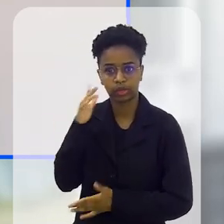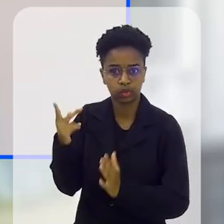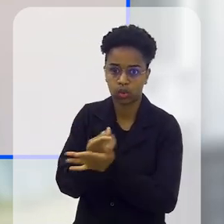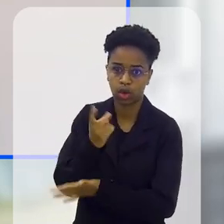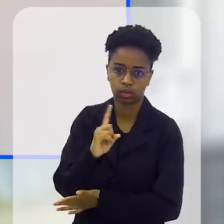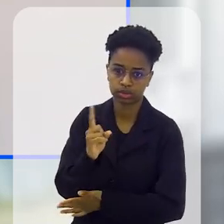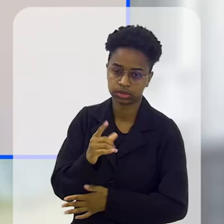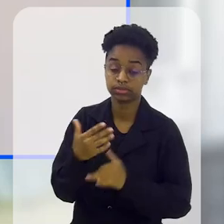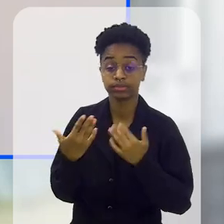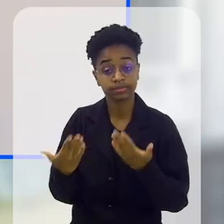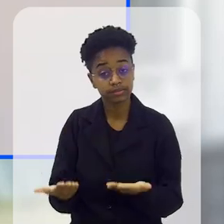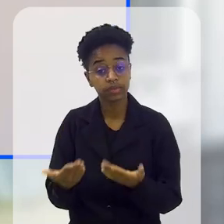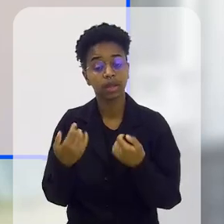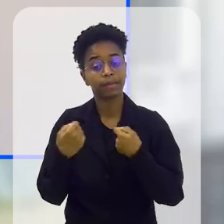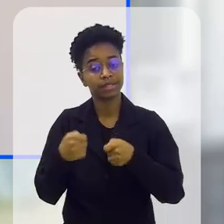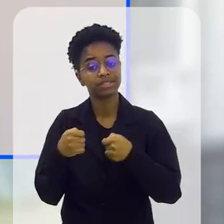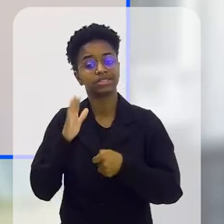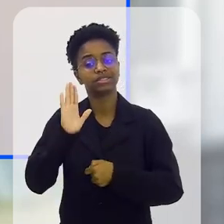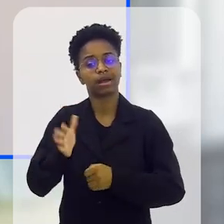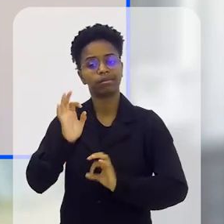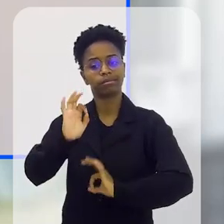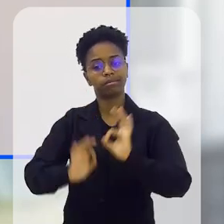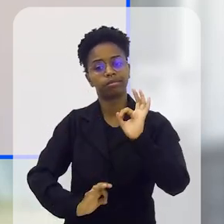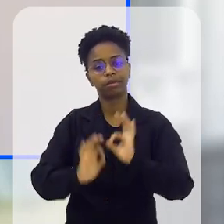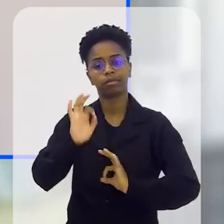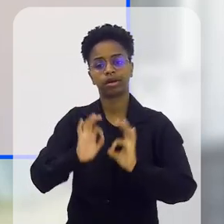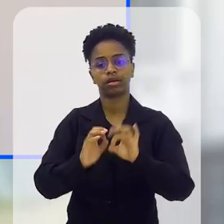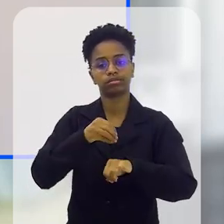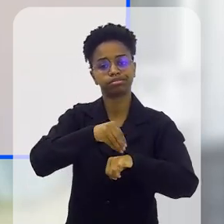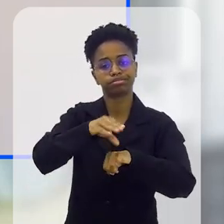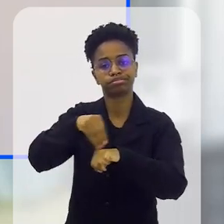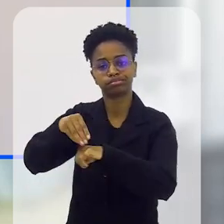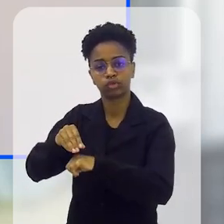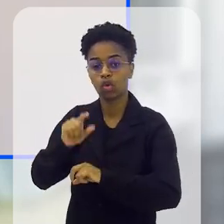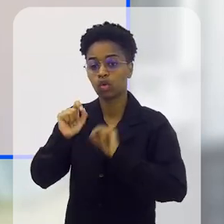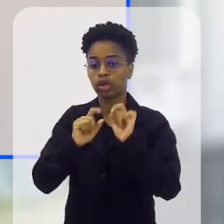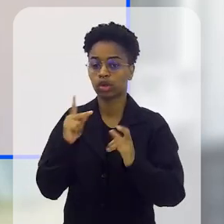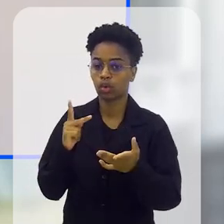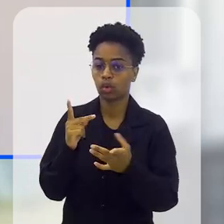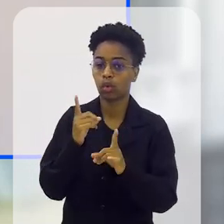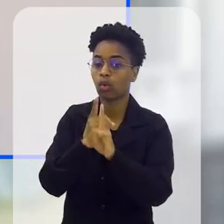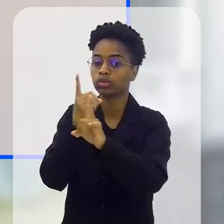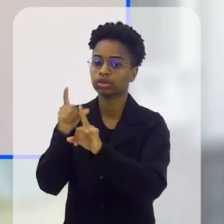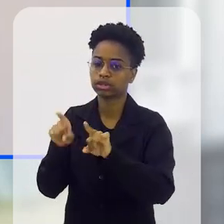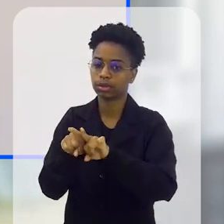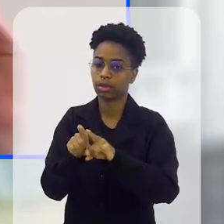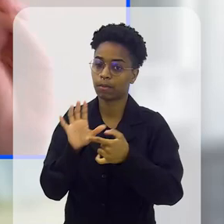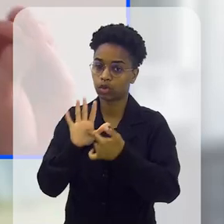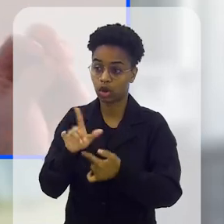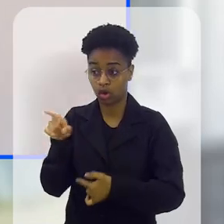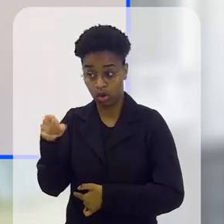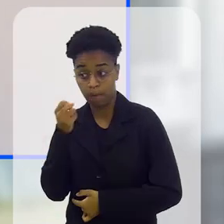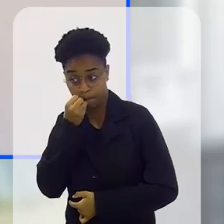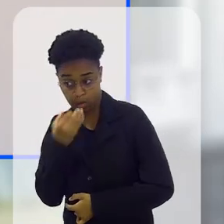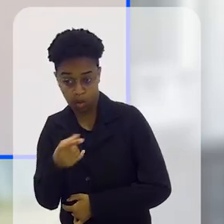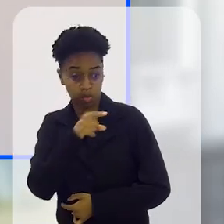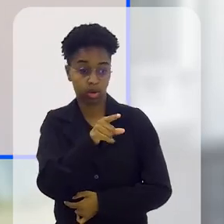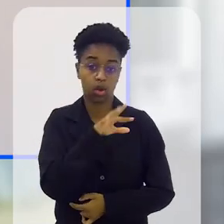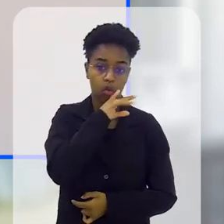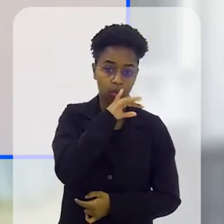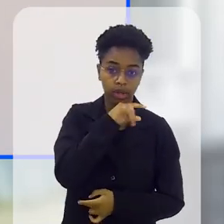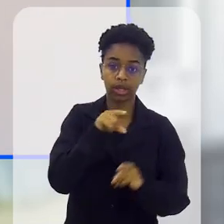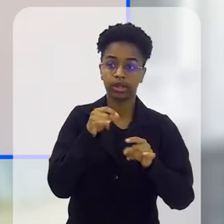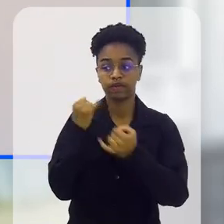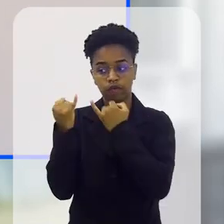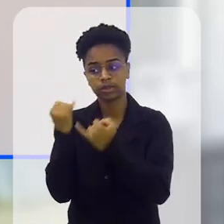gente imaginar que isso não vai acontecer. Então, a gente tem que já prepará-los para que vai encontrar e direcionar. Isso aqui presta, isso aqui não